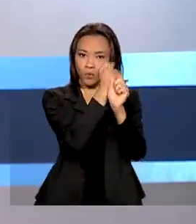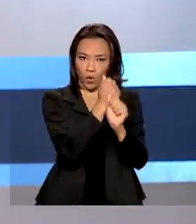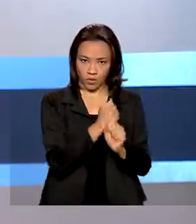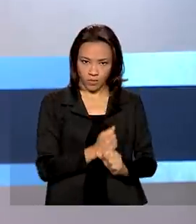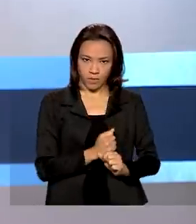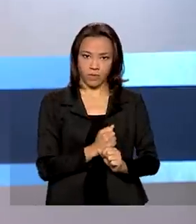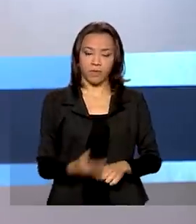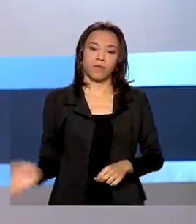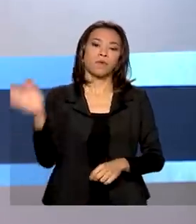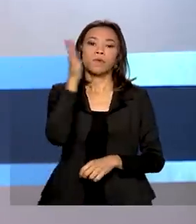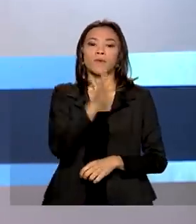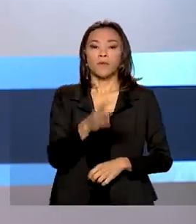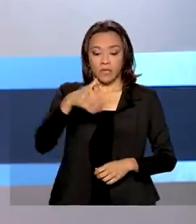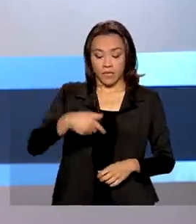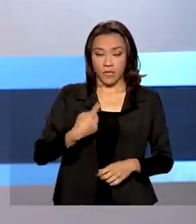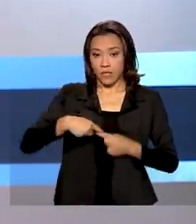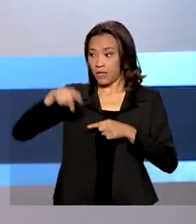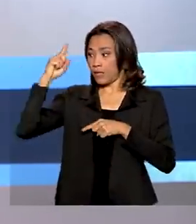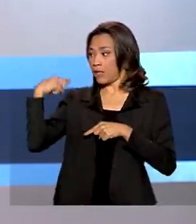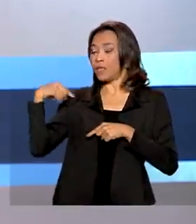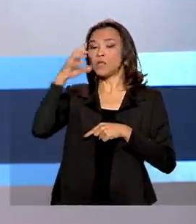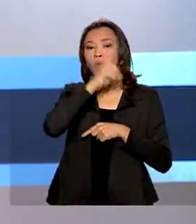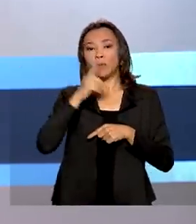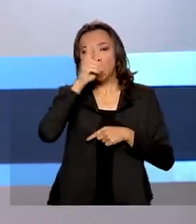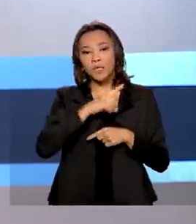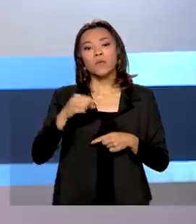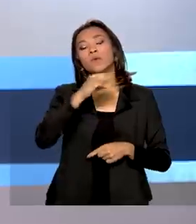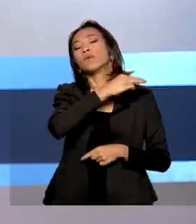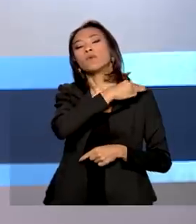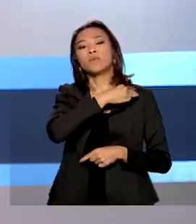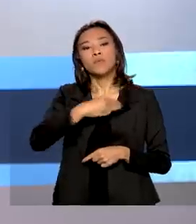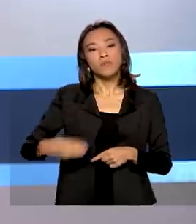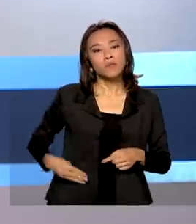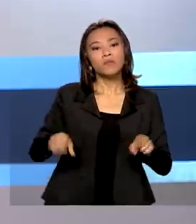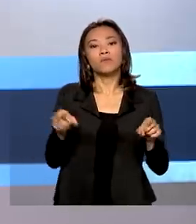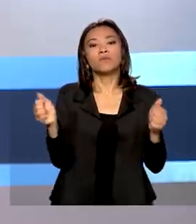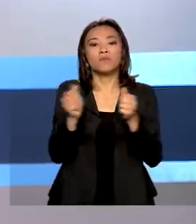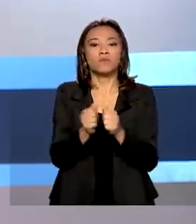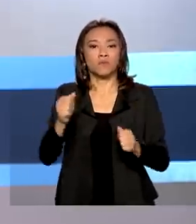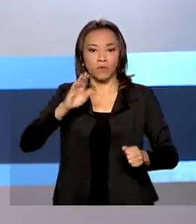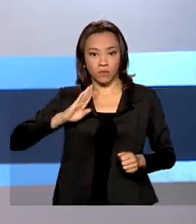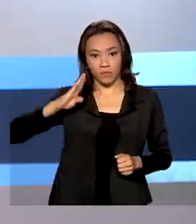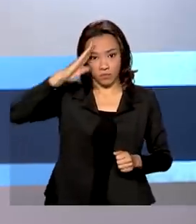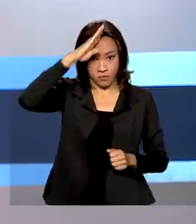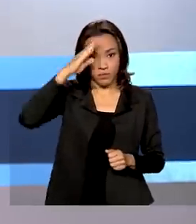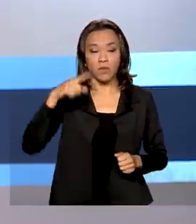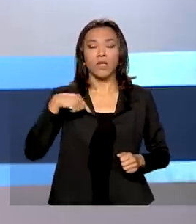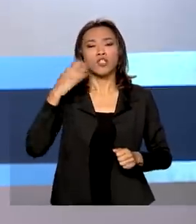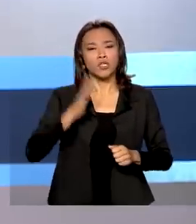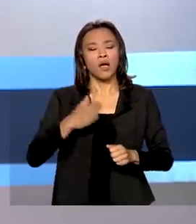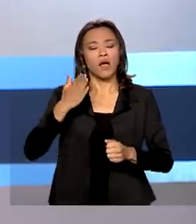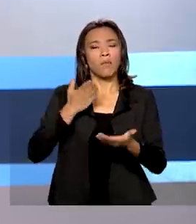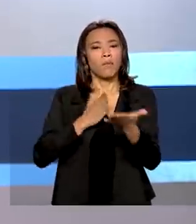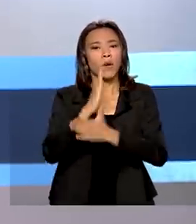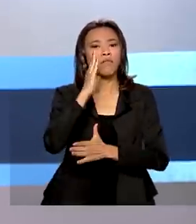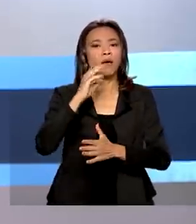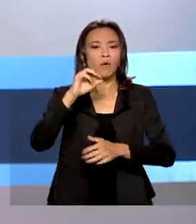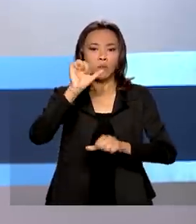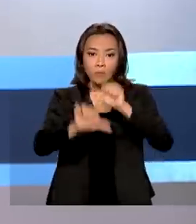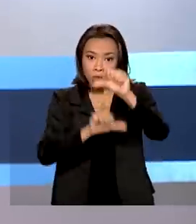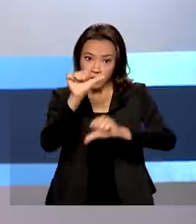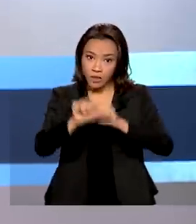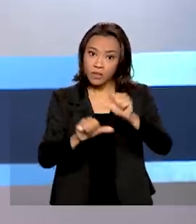domingo, o presidente Jair Bolsonaro e o ministro da Economia ressaltaram a importância da aprovação de reformas para o crescimento